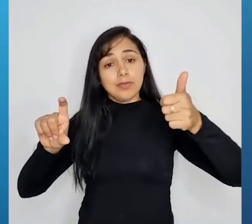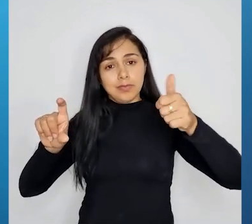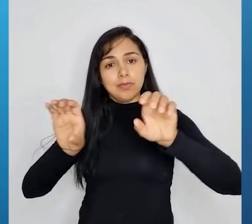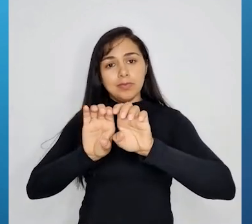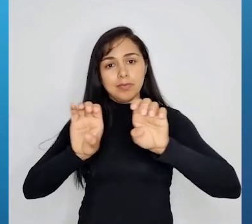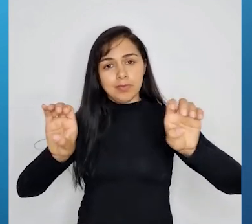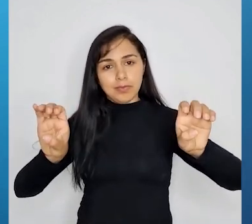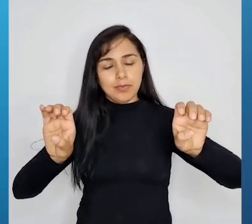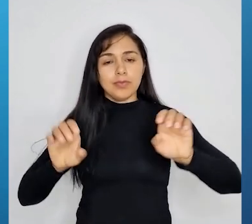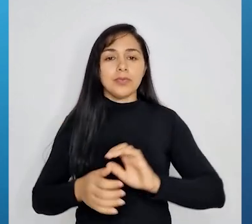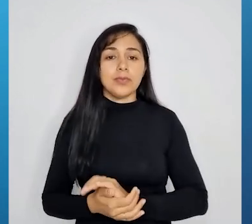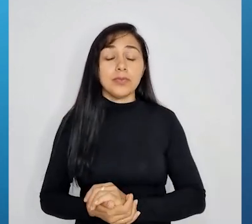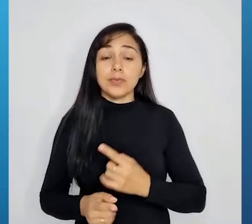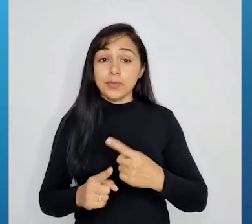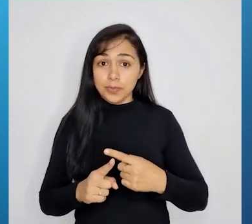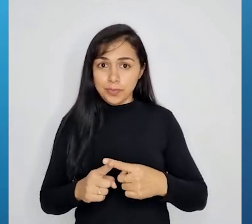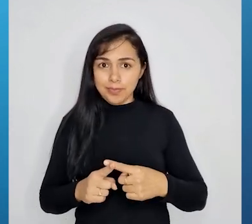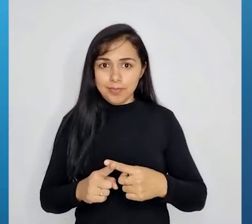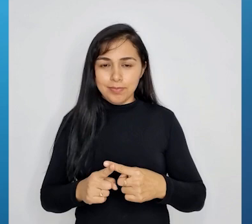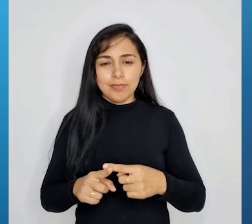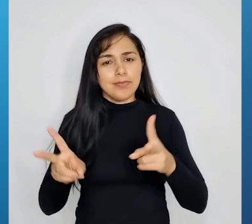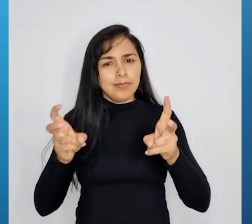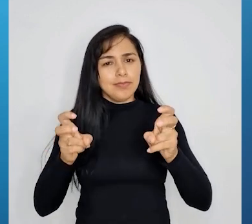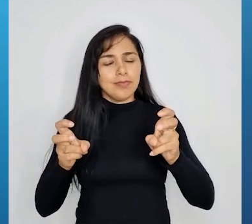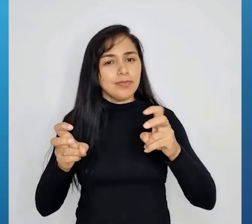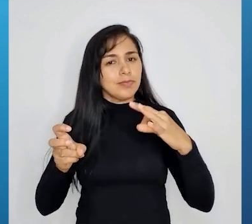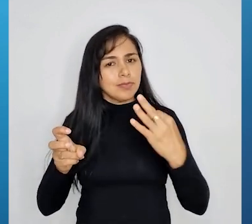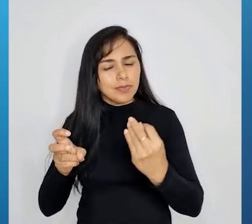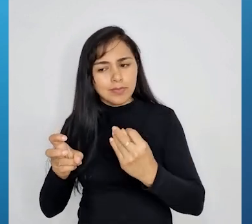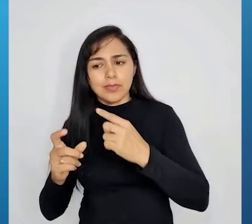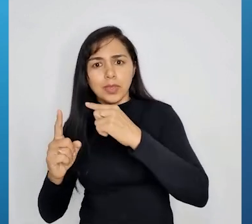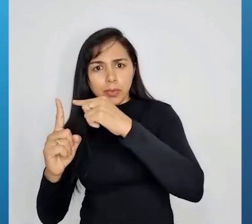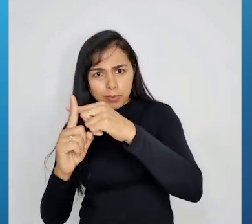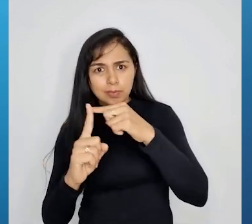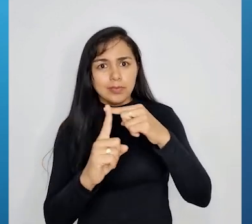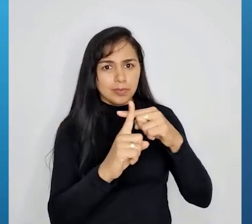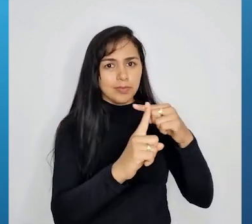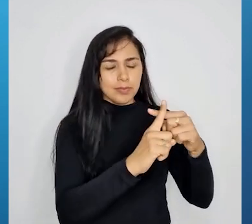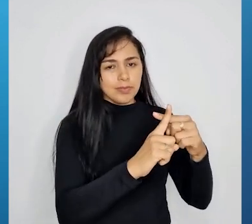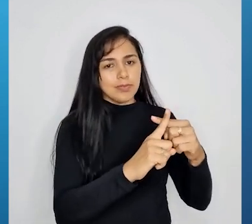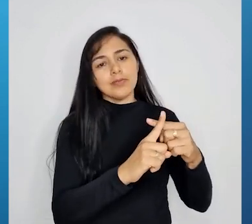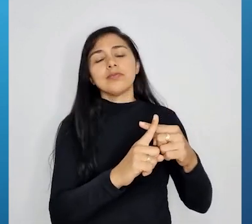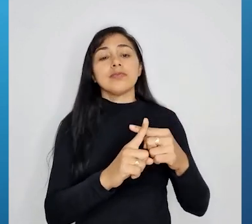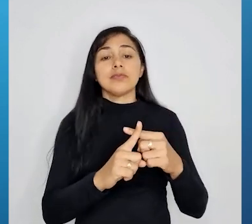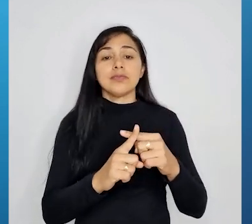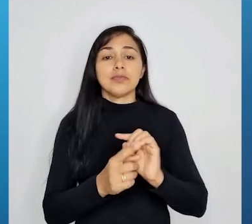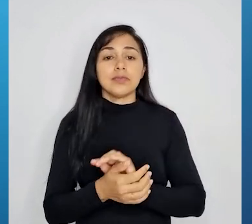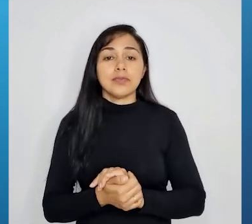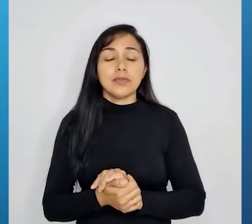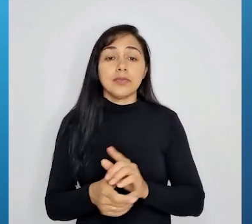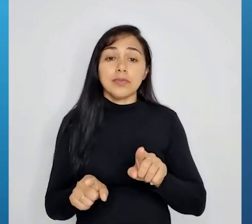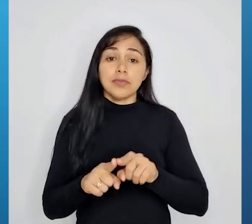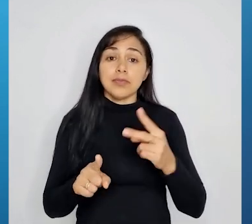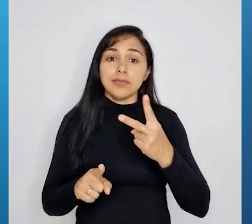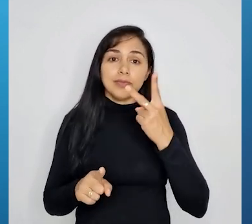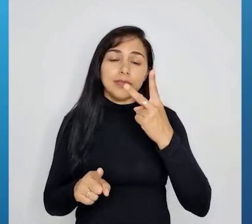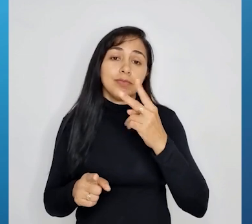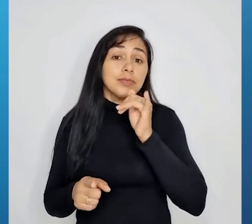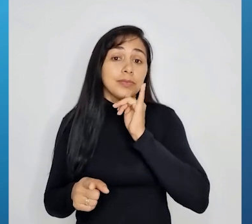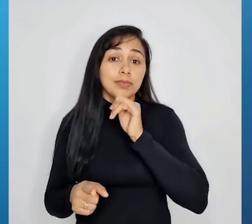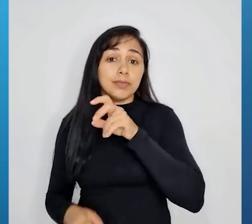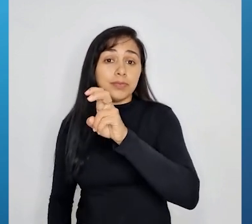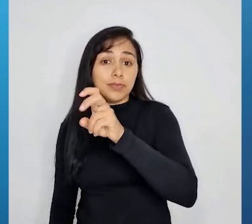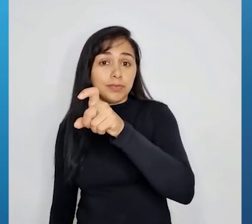equação. Por que, Bruce? Olha, porque está tudo positivo aqui. E também não tem muita diferença dos valores 5x,